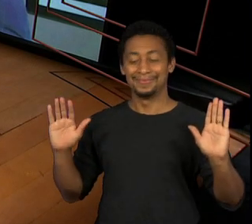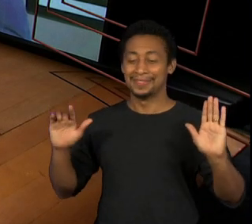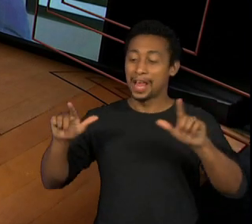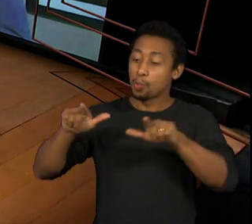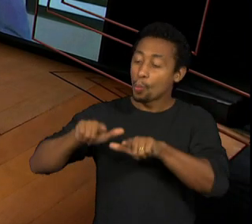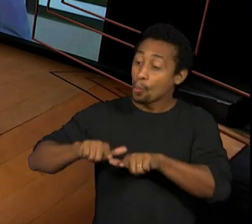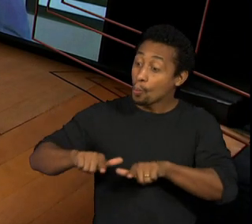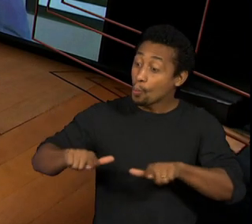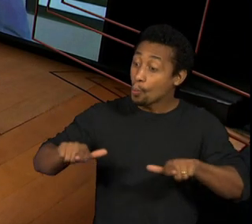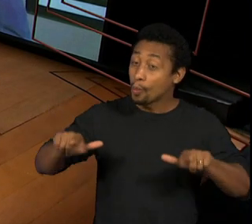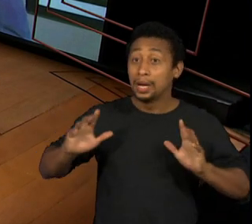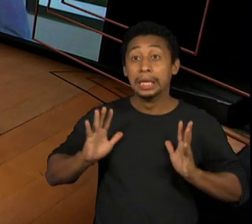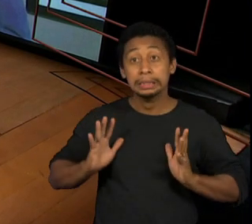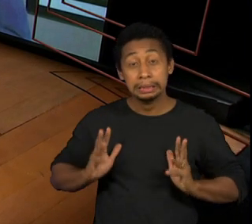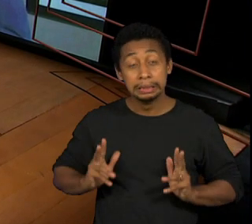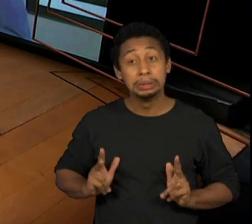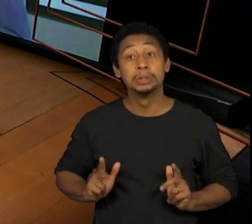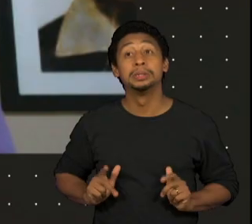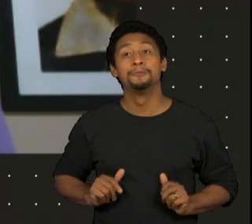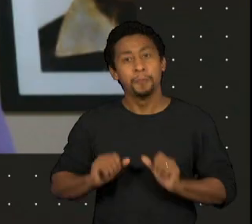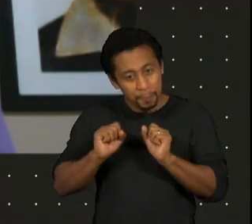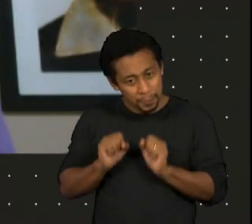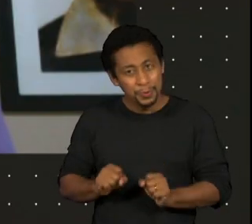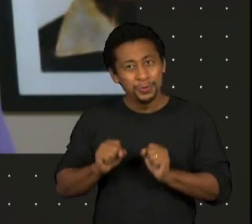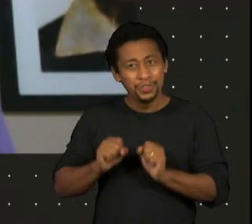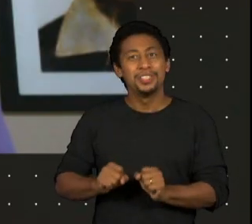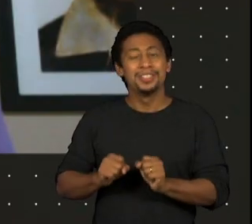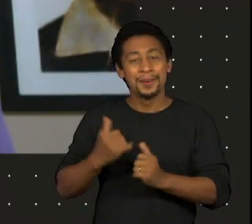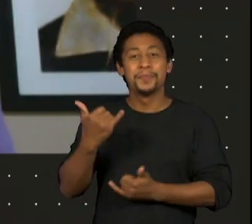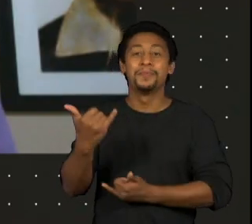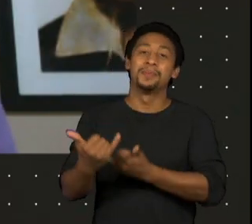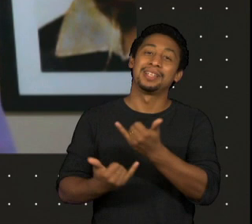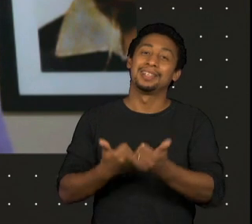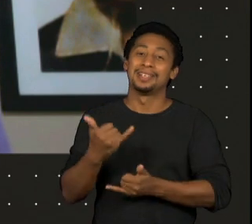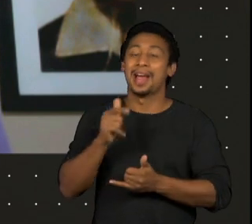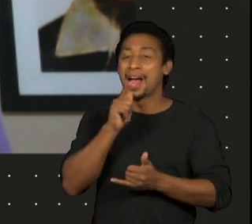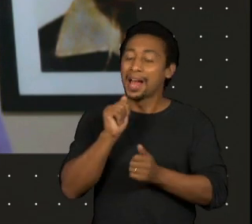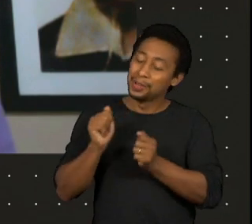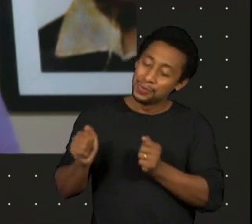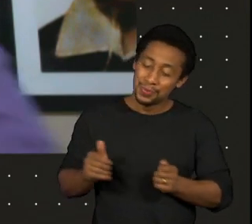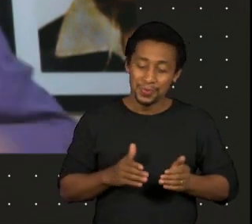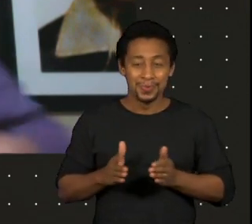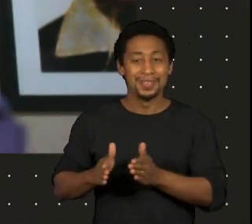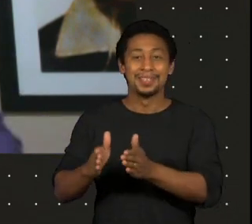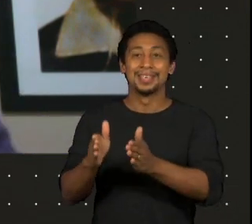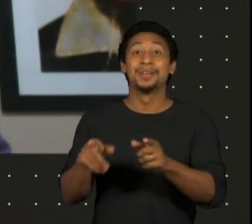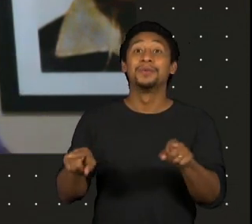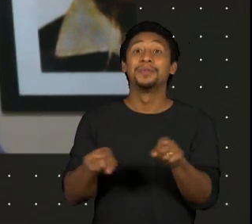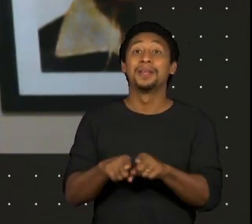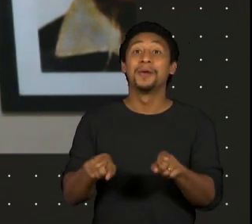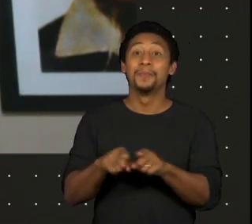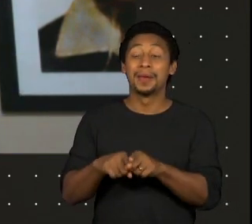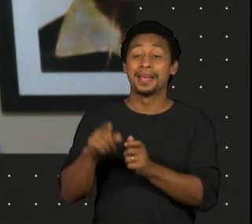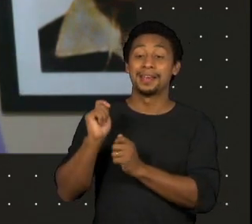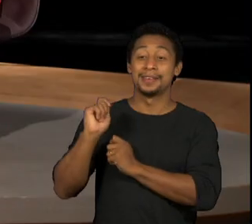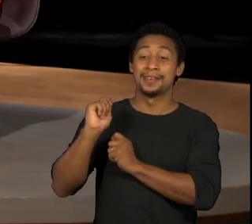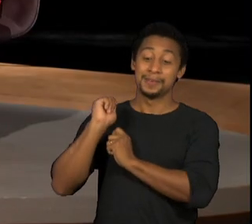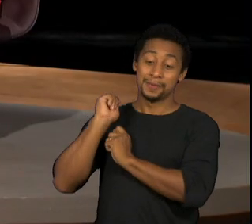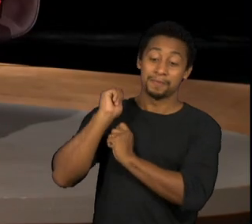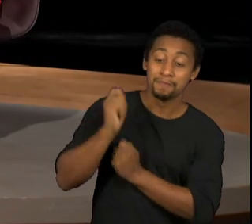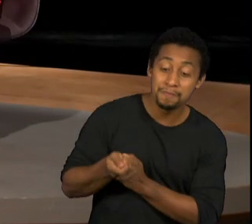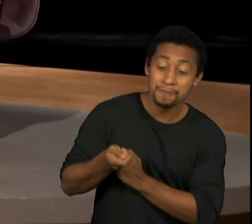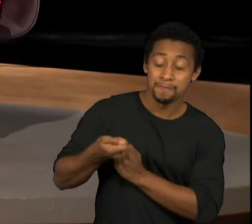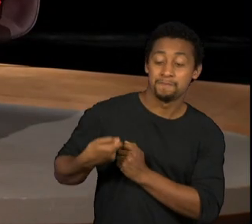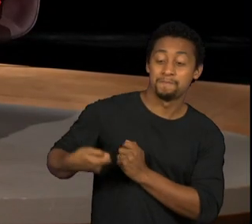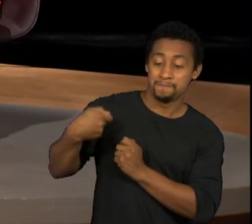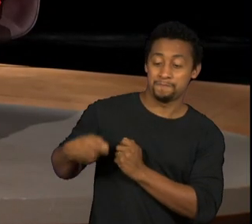podia brincar nessa água, podia pescar. Meu avô, também lá da região, a gente